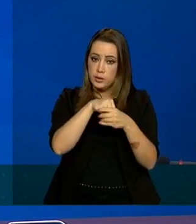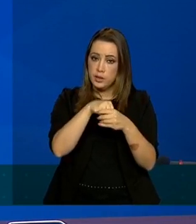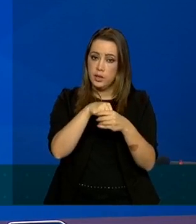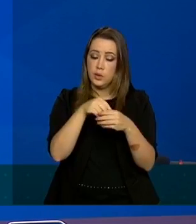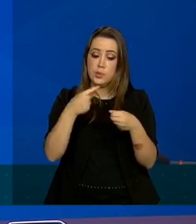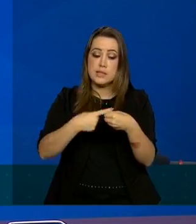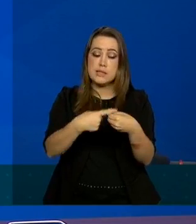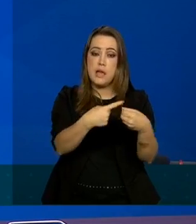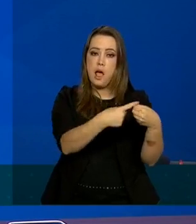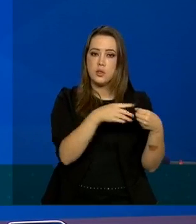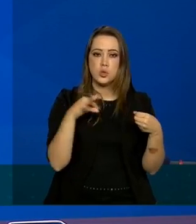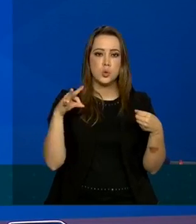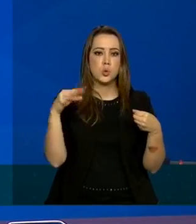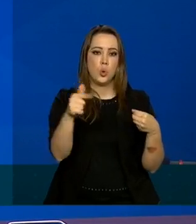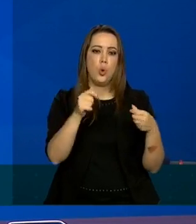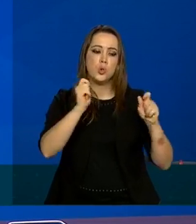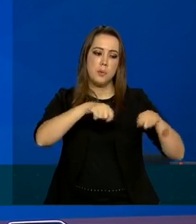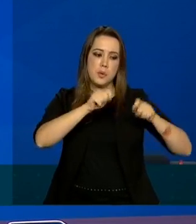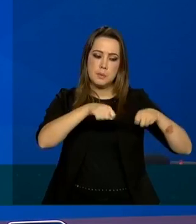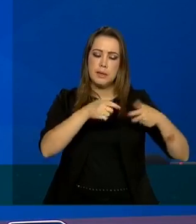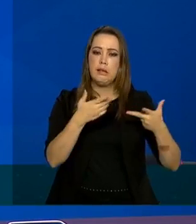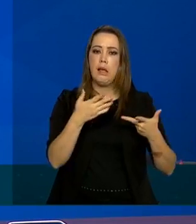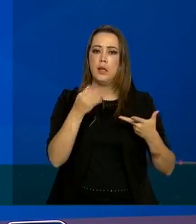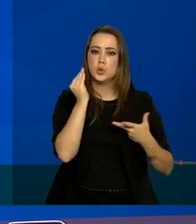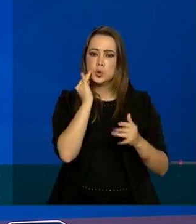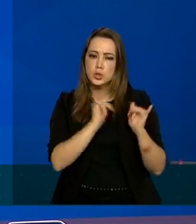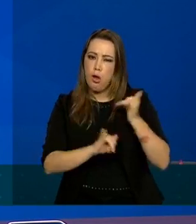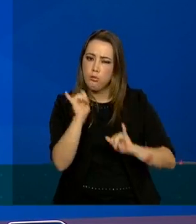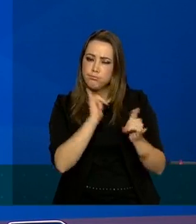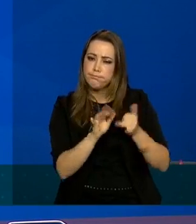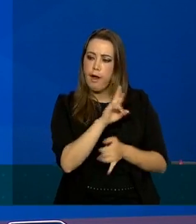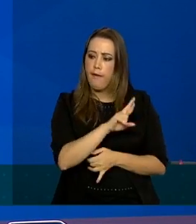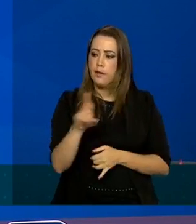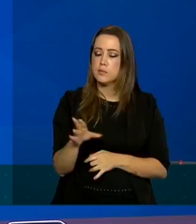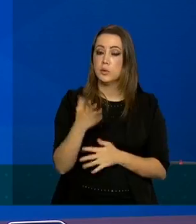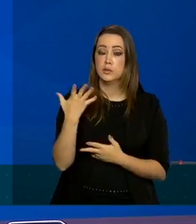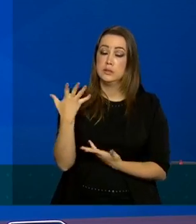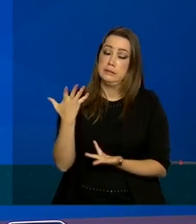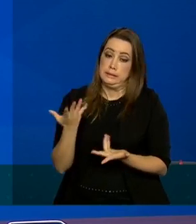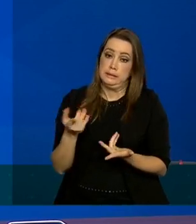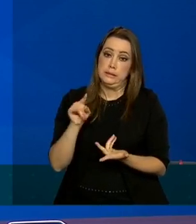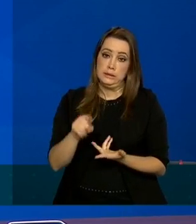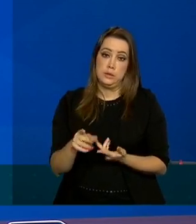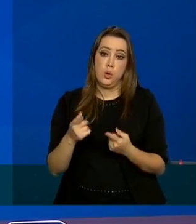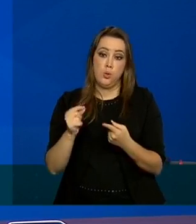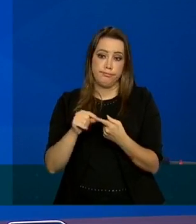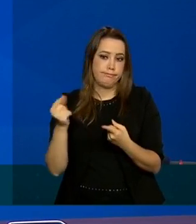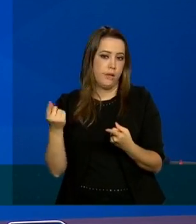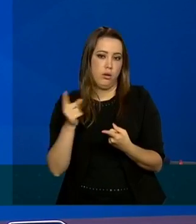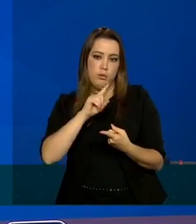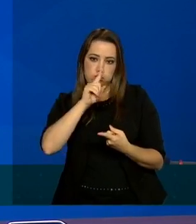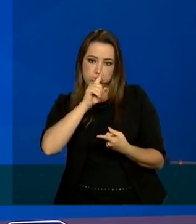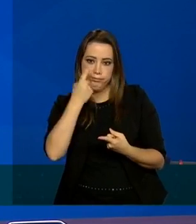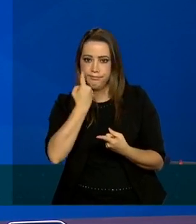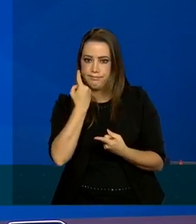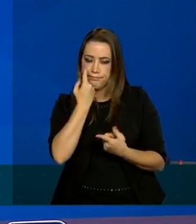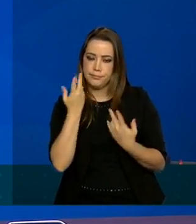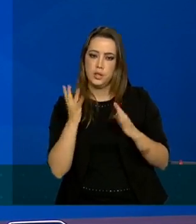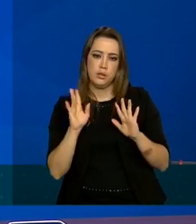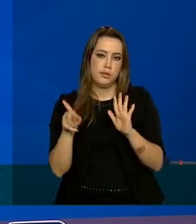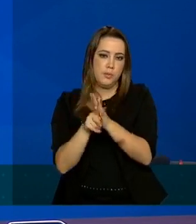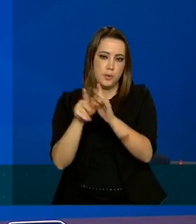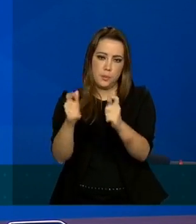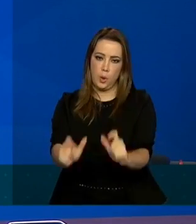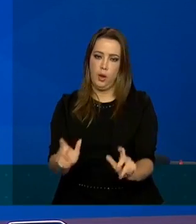estado e que estão todos aptos já a atender e a realizar os exames naquela região nas suas próprias